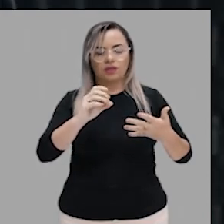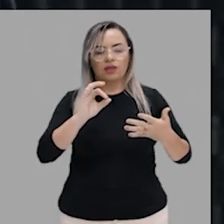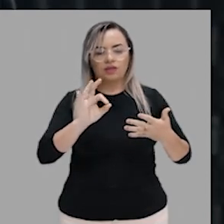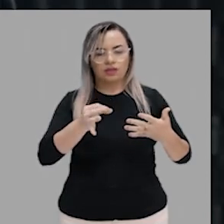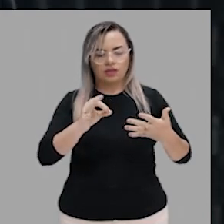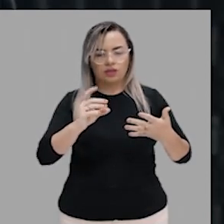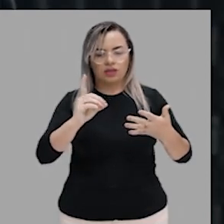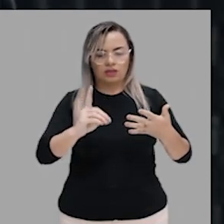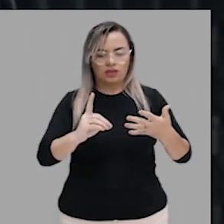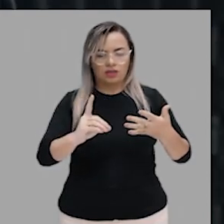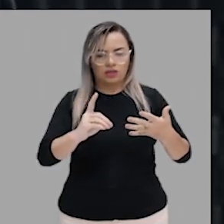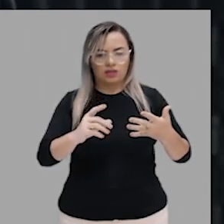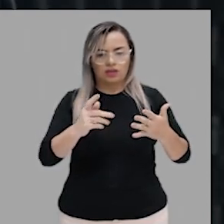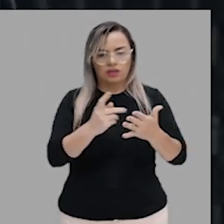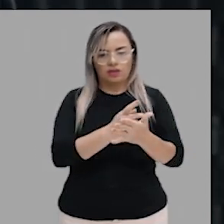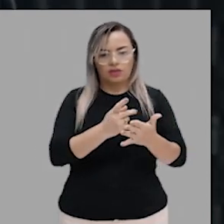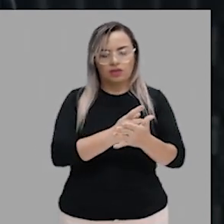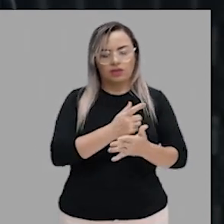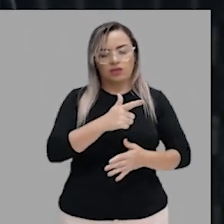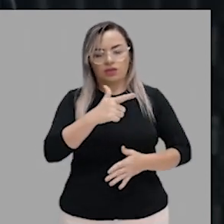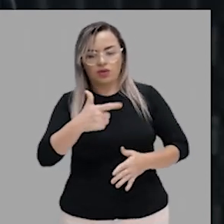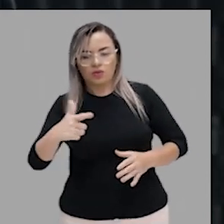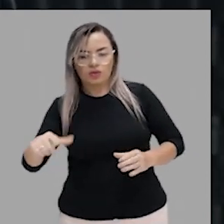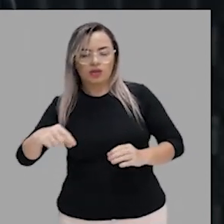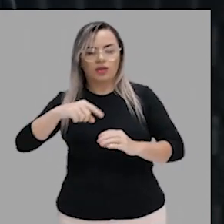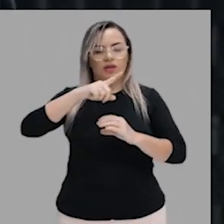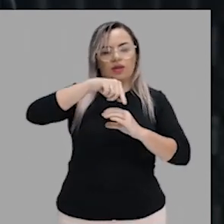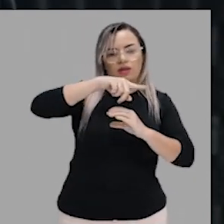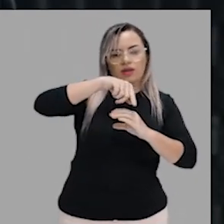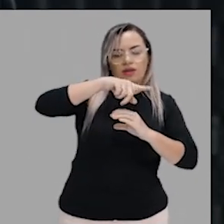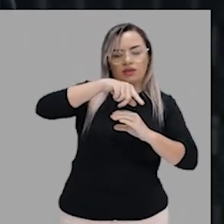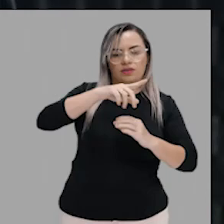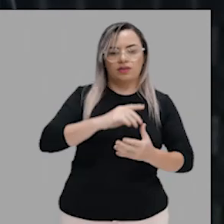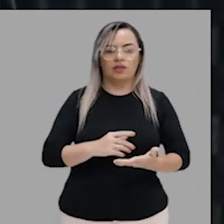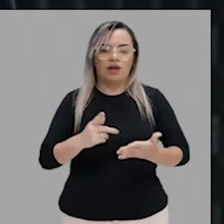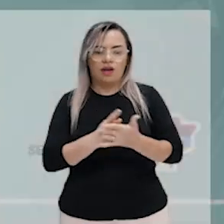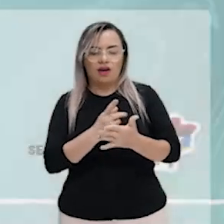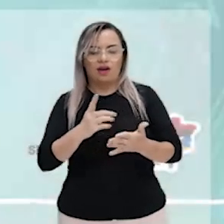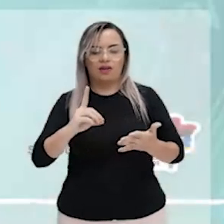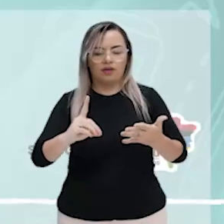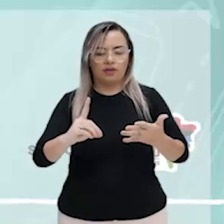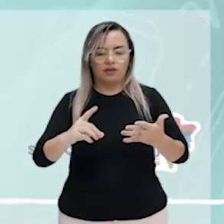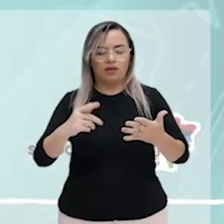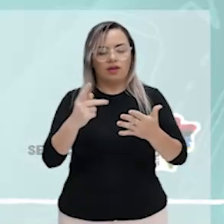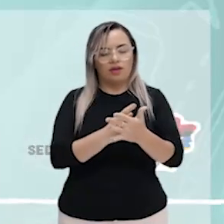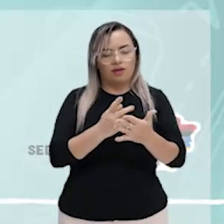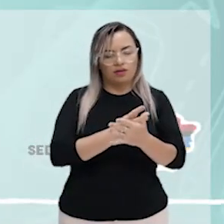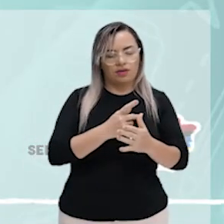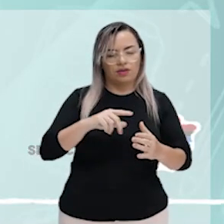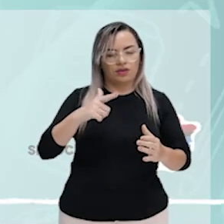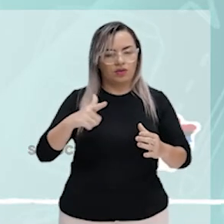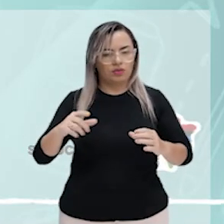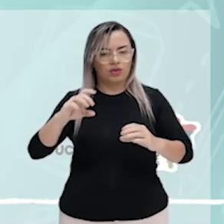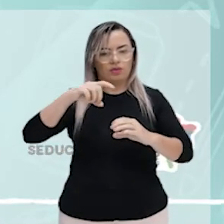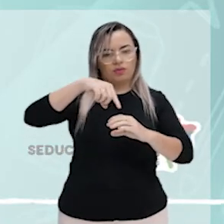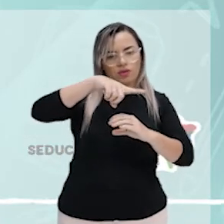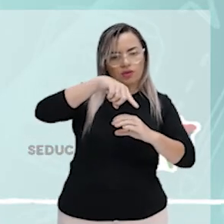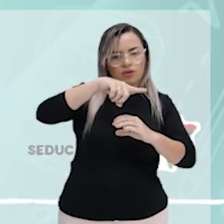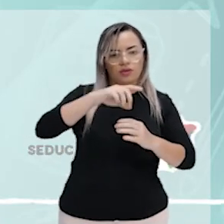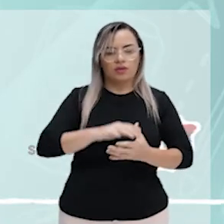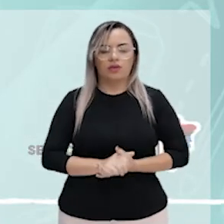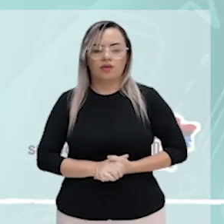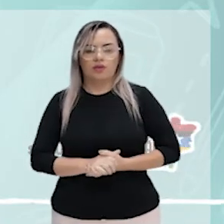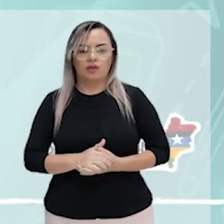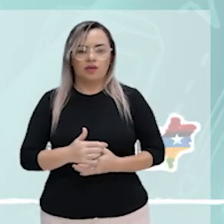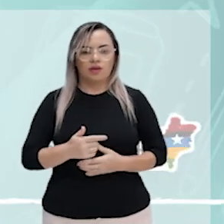A letra D está errada, porque não tem a crase. Mais uma questão. Por que implica em